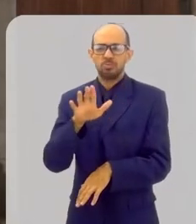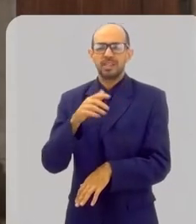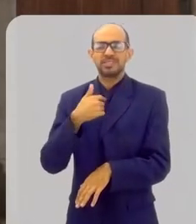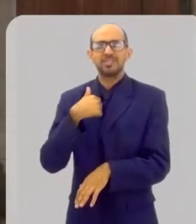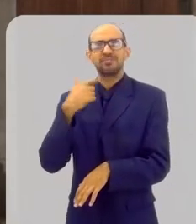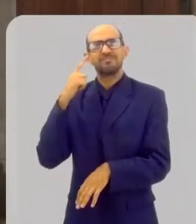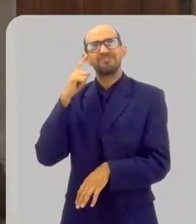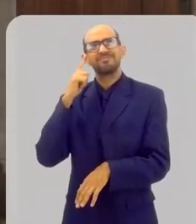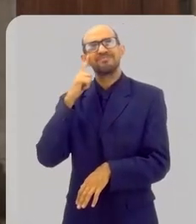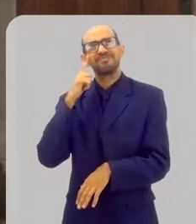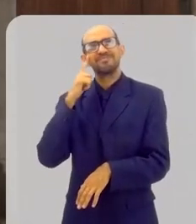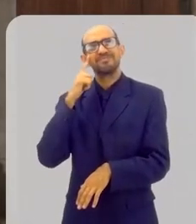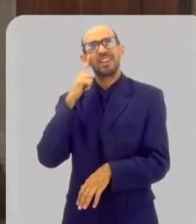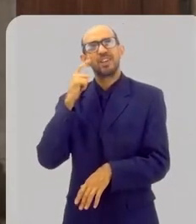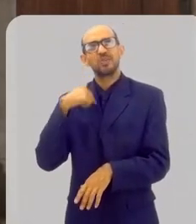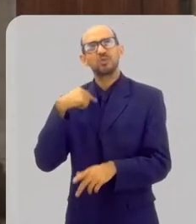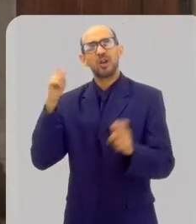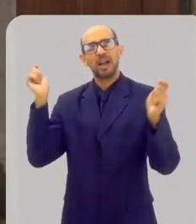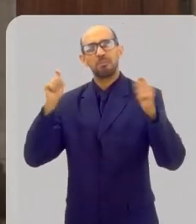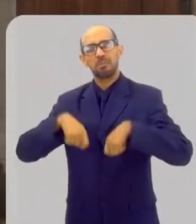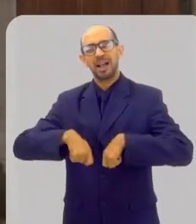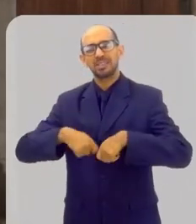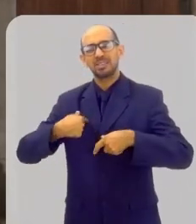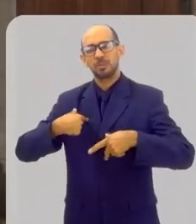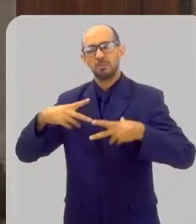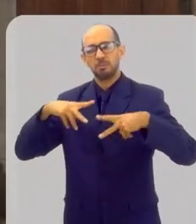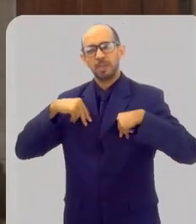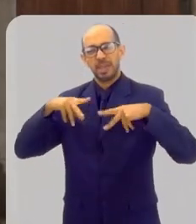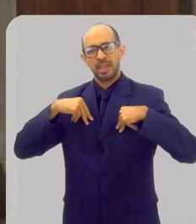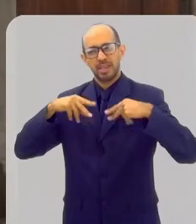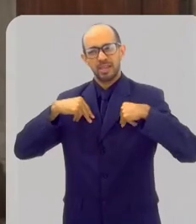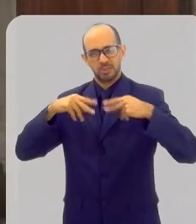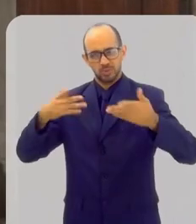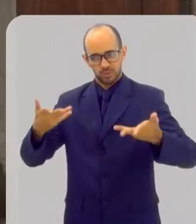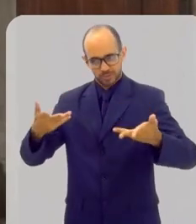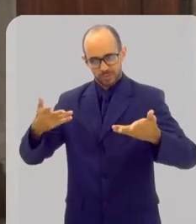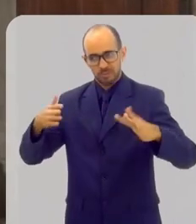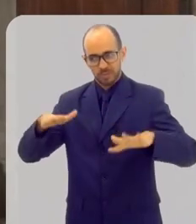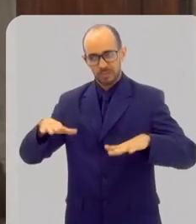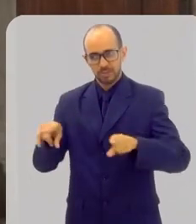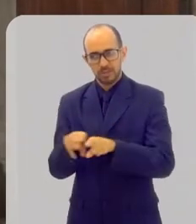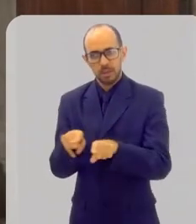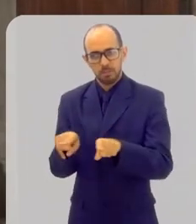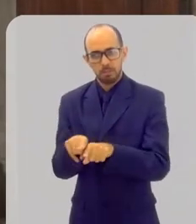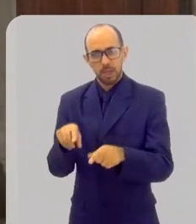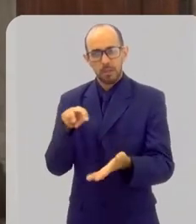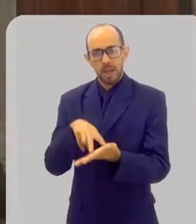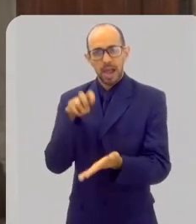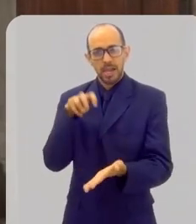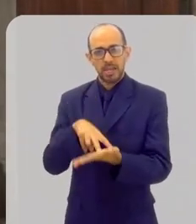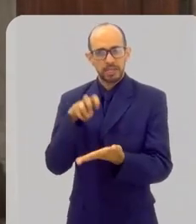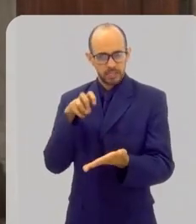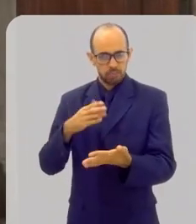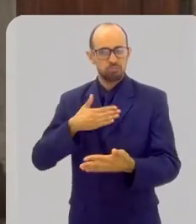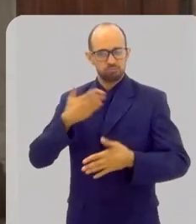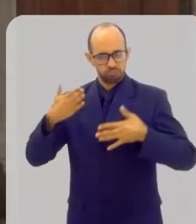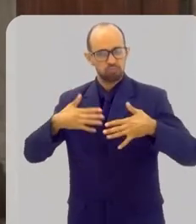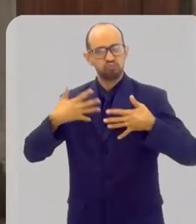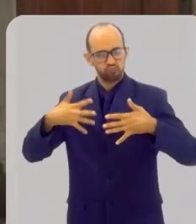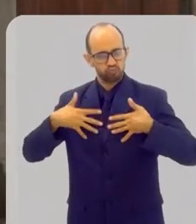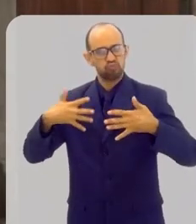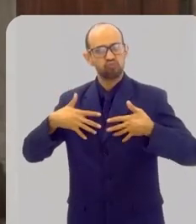será que eu sou capaz, será que eu sou digno de tão grande mistério? É, ao mesmo tempo, uma alegria muito grande de poder